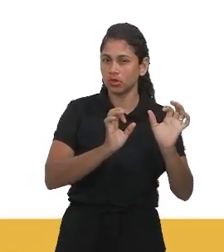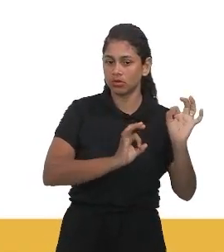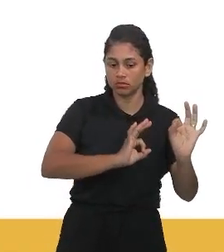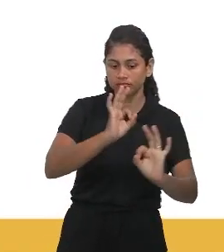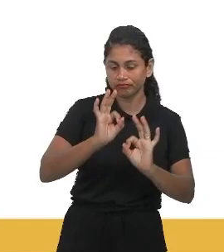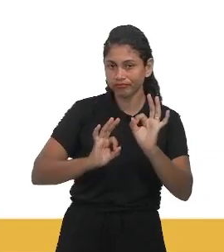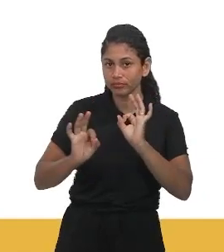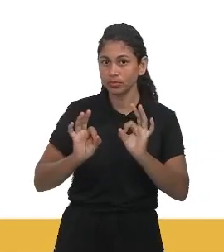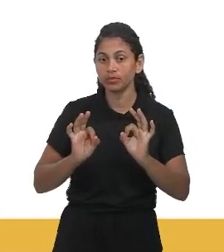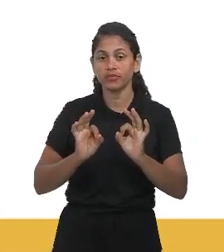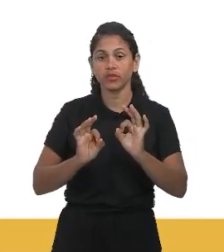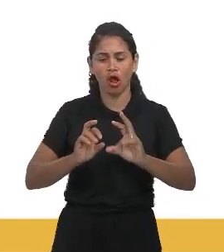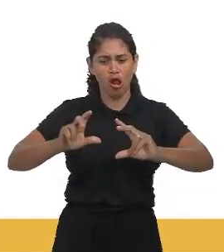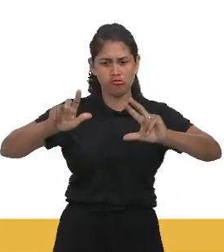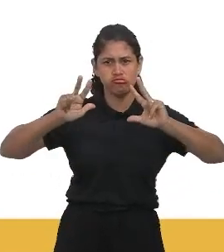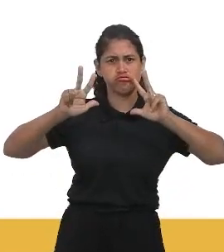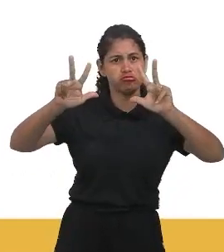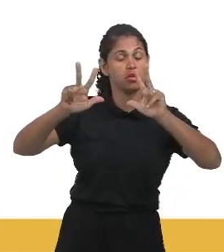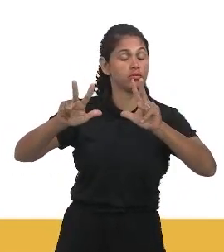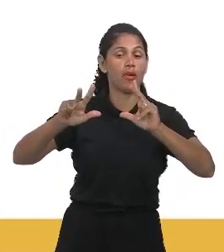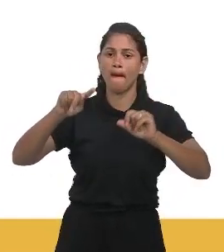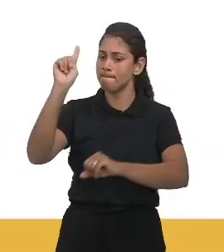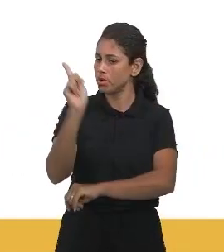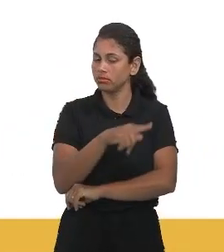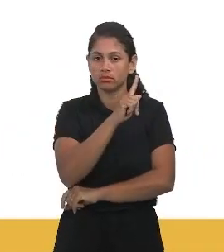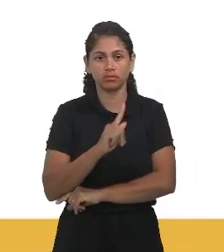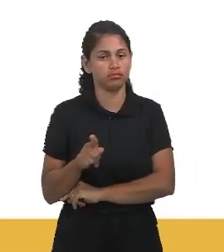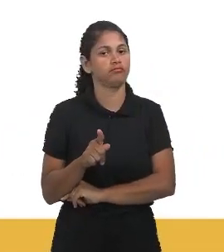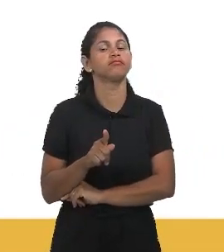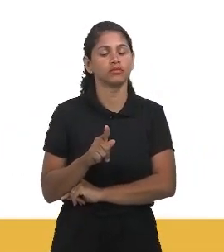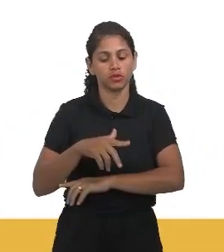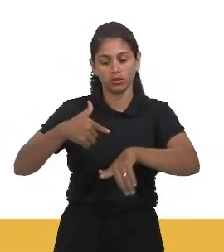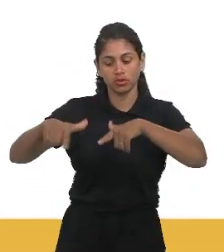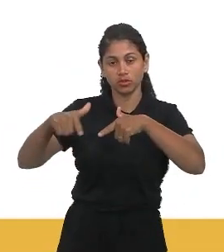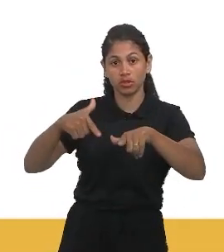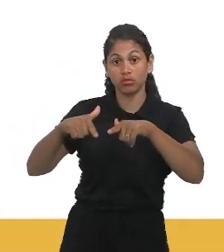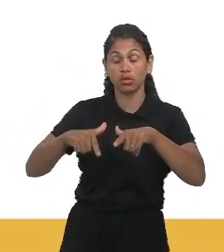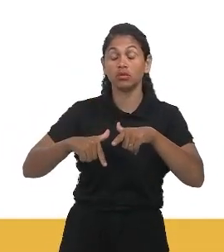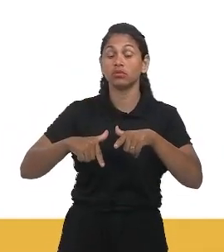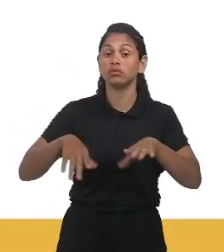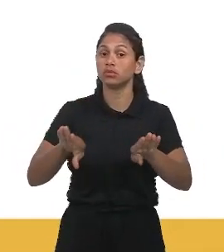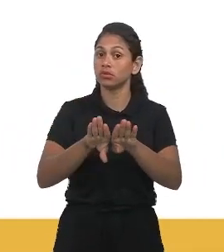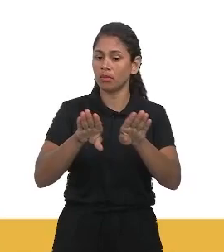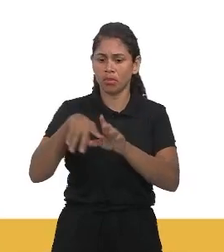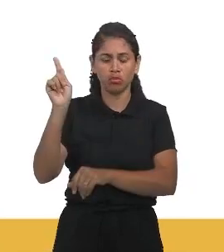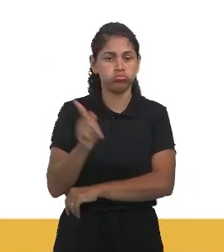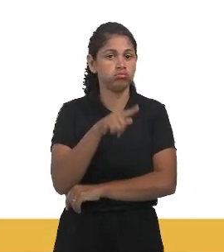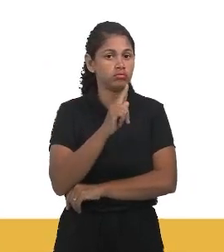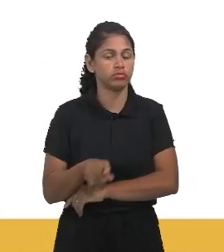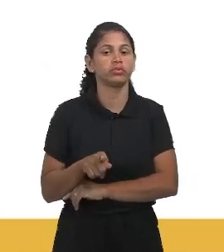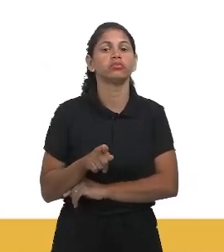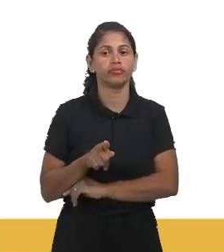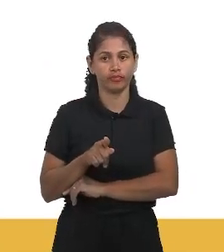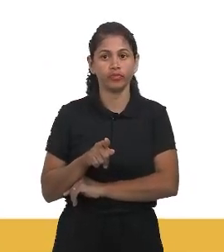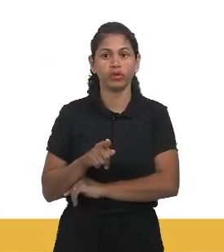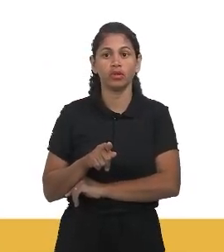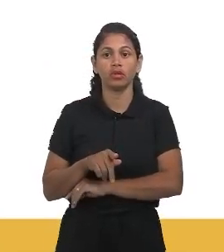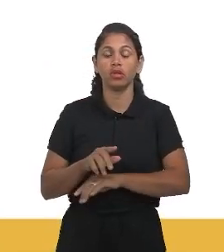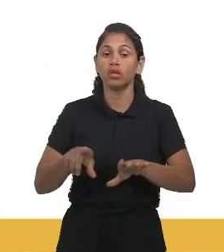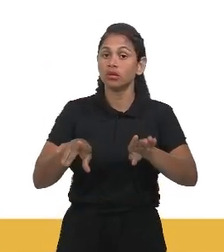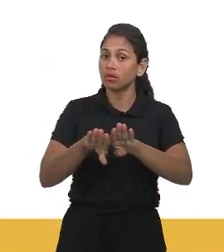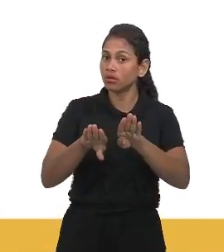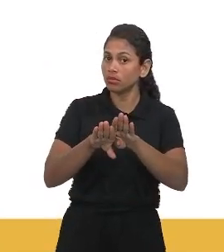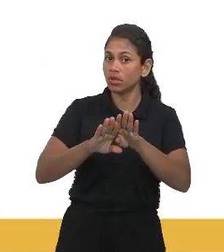greves foi proibida e direitos trabalhistas garantidos pela consolidação das leis do trabalho, o CLT, que foram,